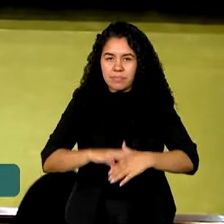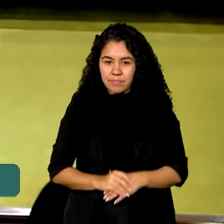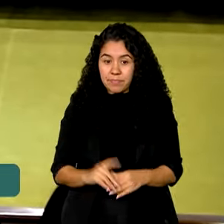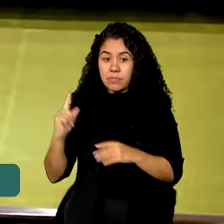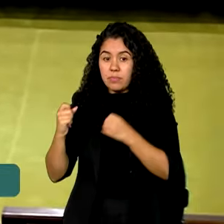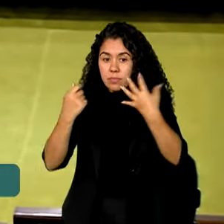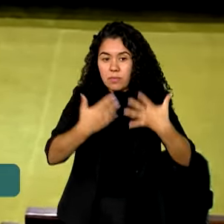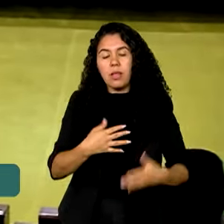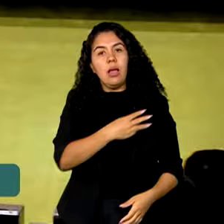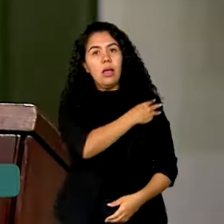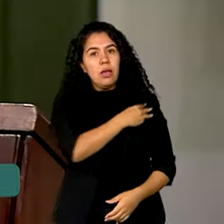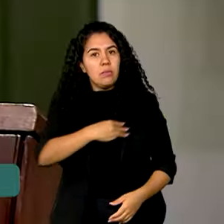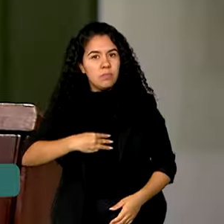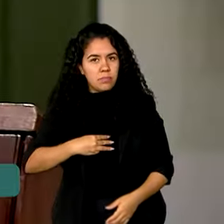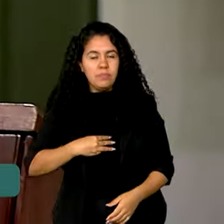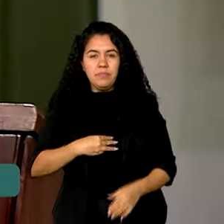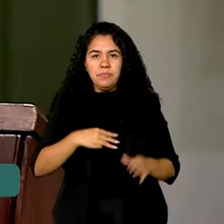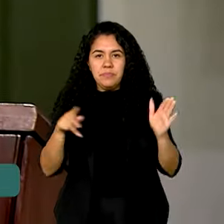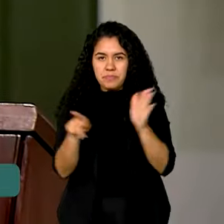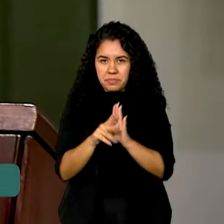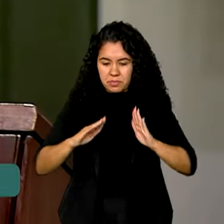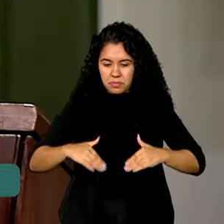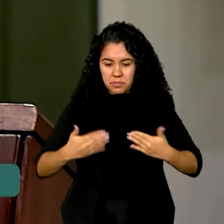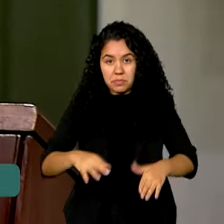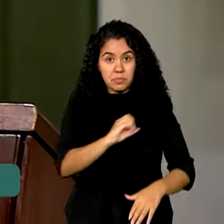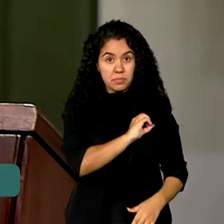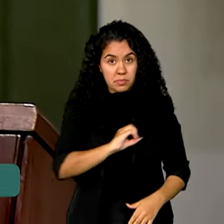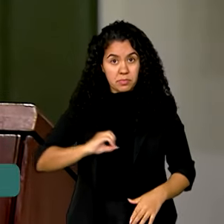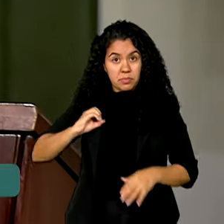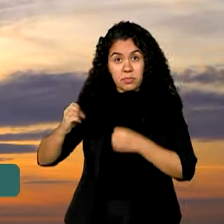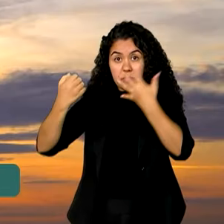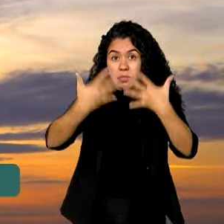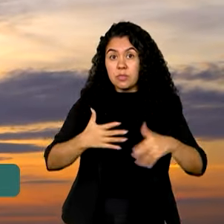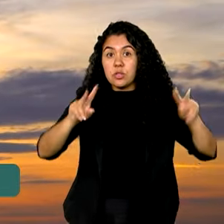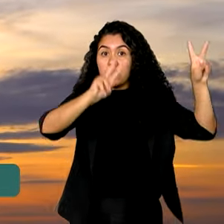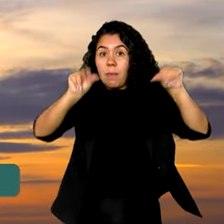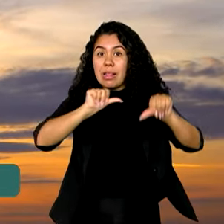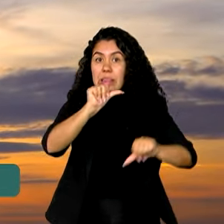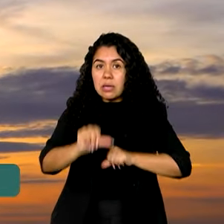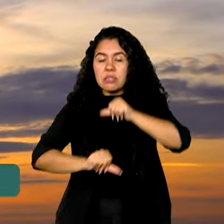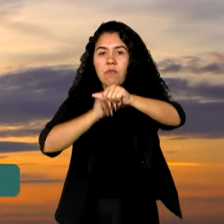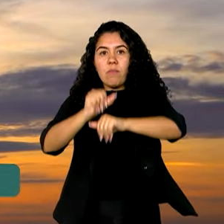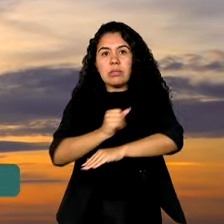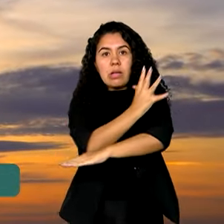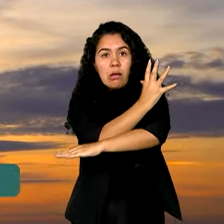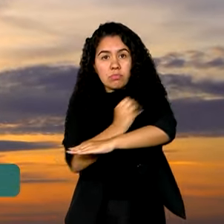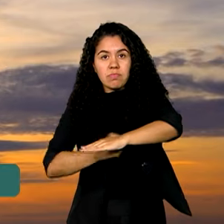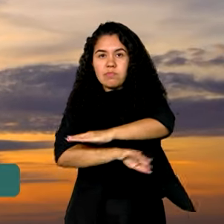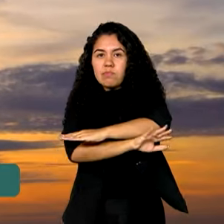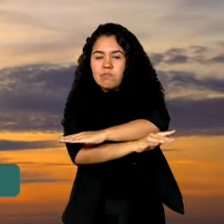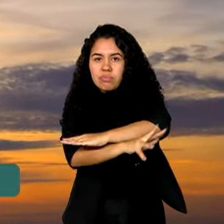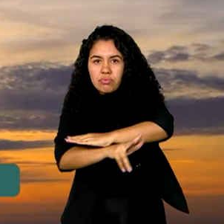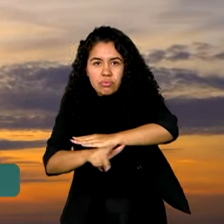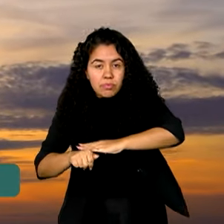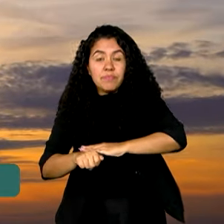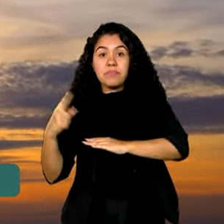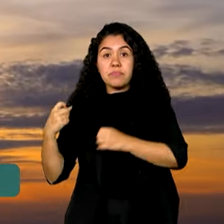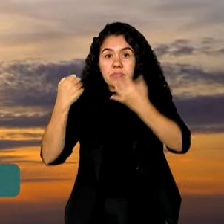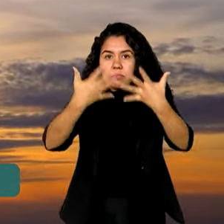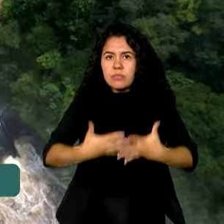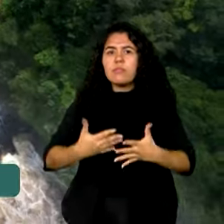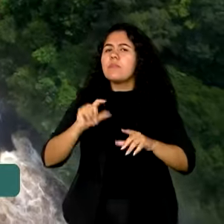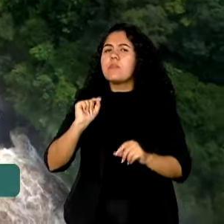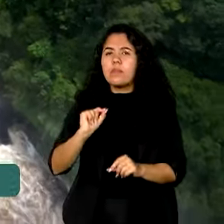ministra Marina Silva falou sobre o Pacto pela Transformação Ecológica. A iniciativa, firmada no mês passado, representa um